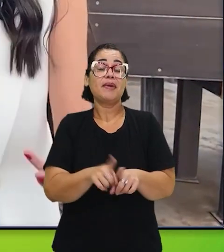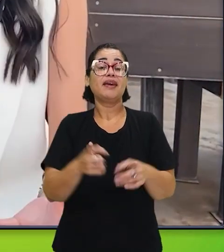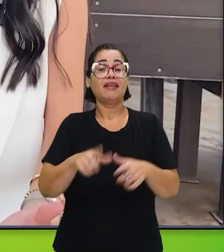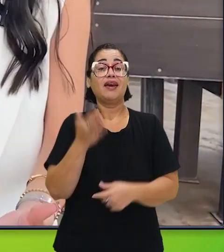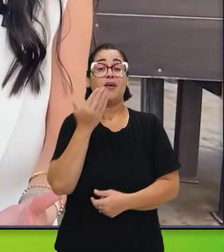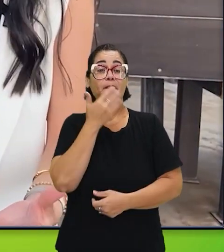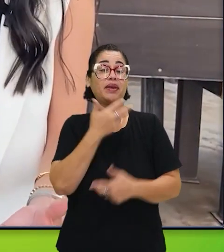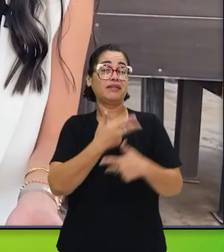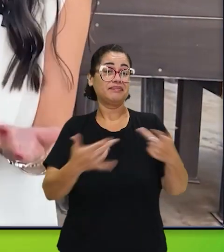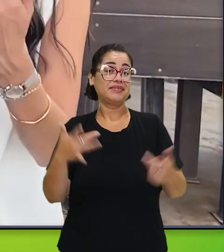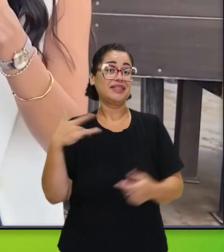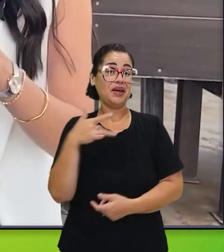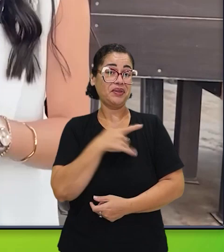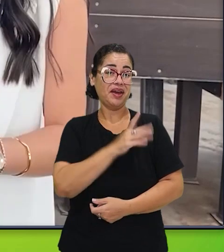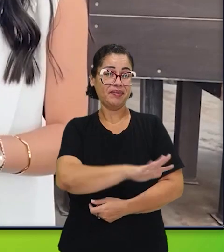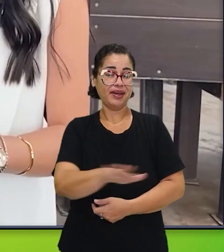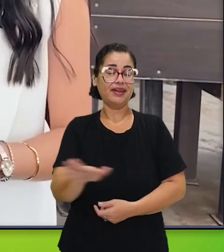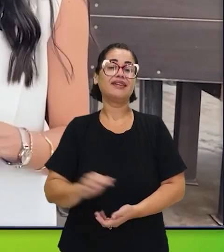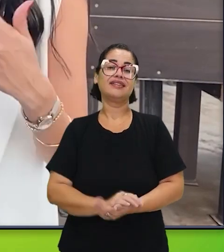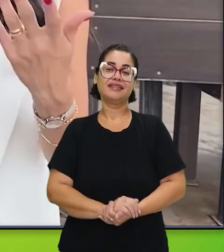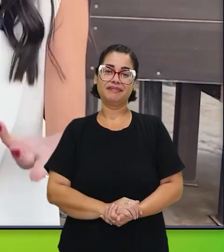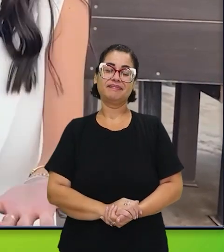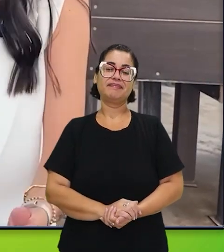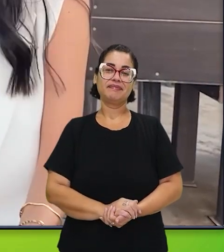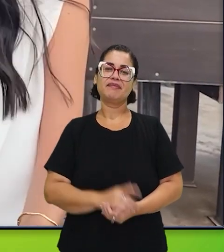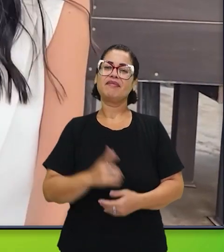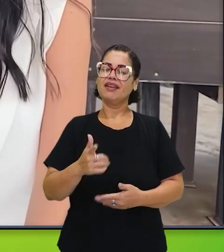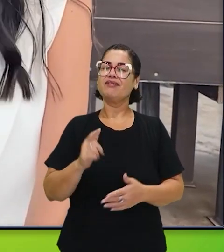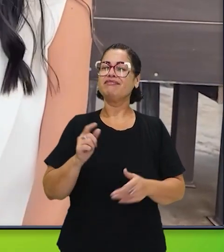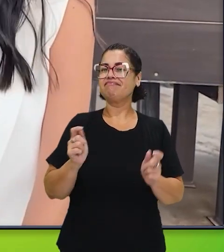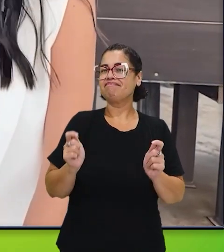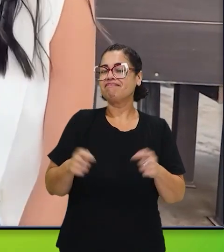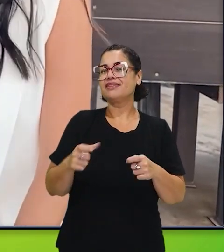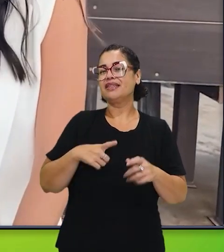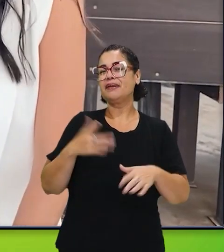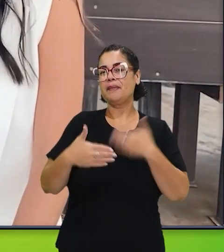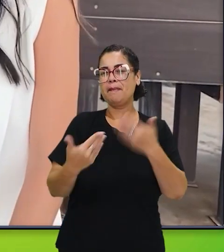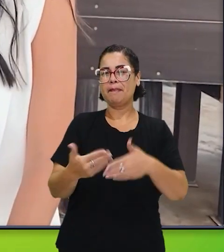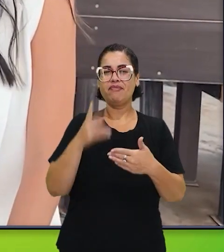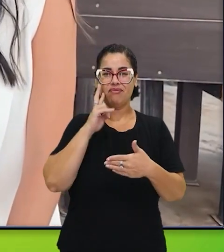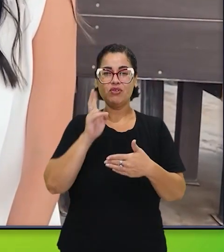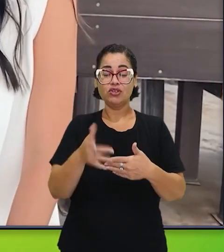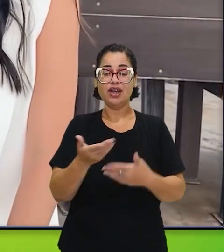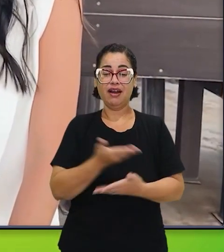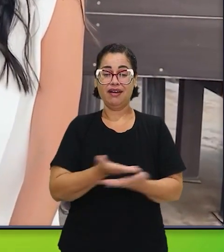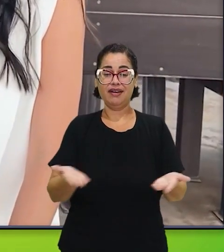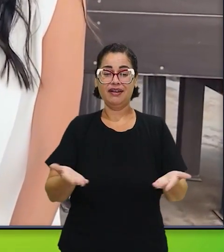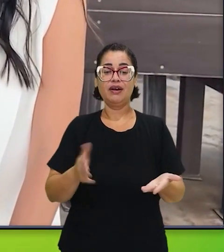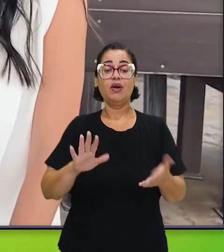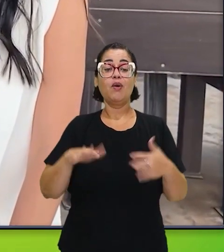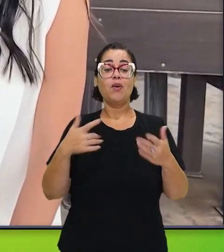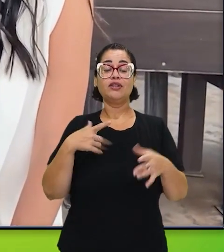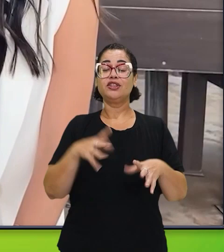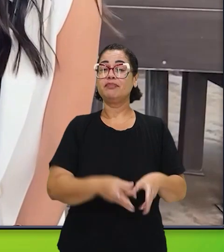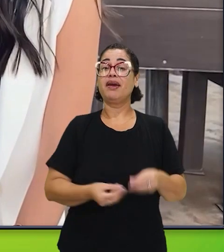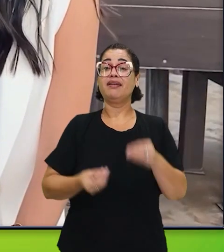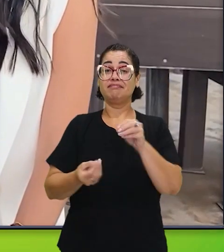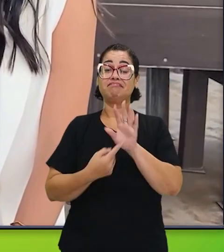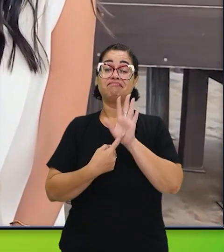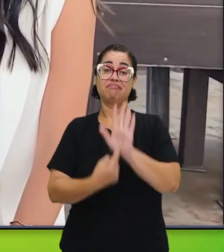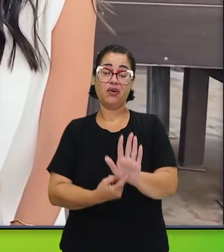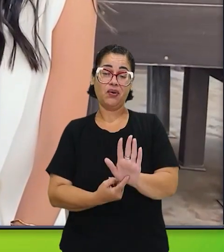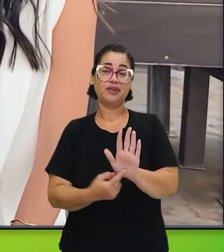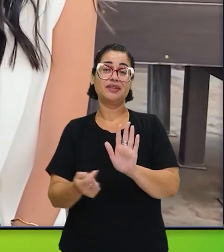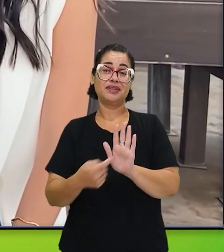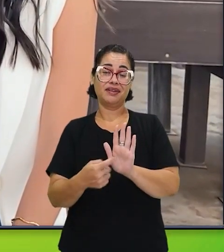de incentivar eles a fazerem isso, mas também de ter uma alimentação mais saudável pra essas crianças. Olha, depois de todo o processo que vocês